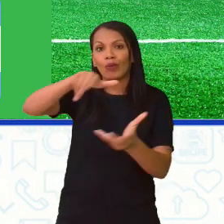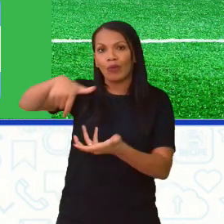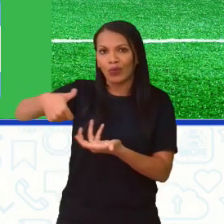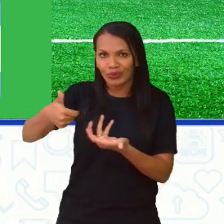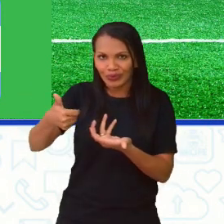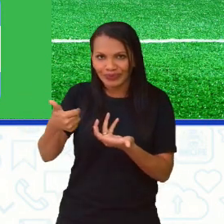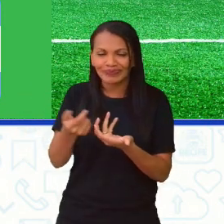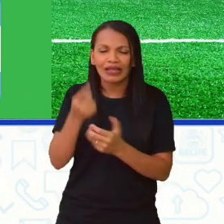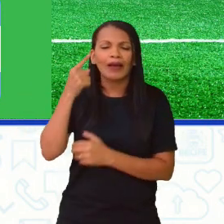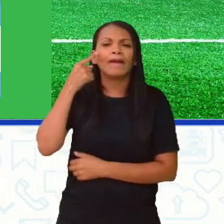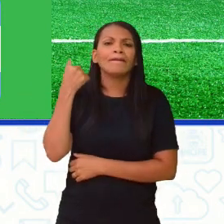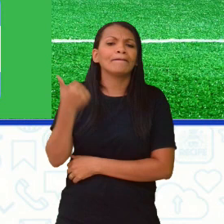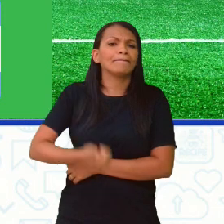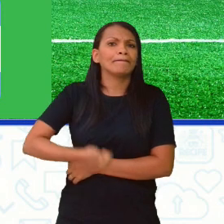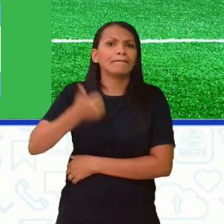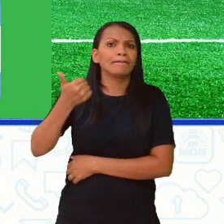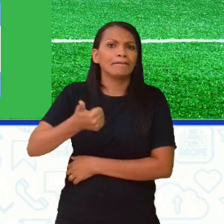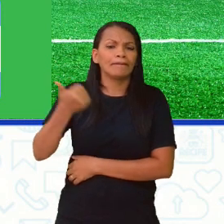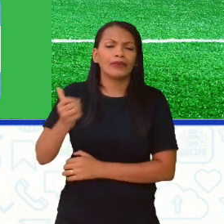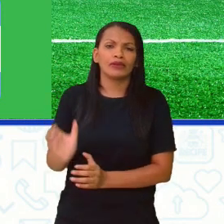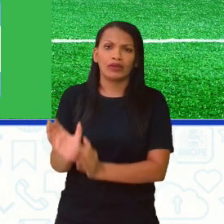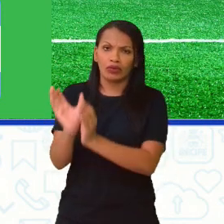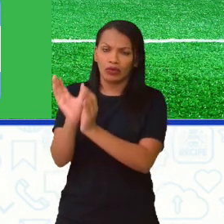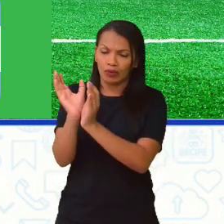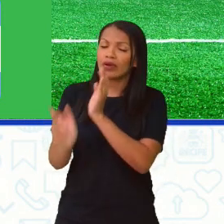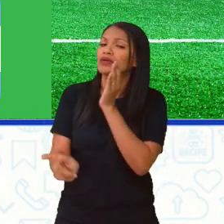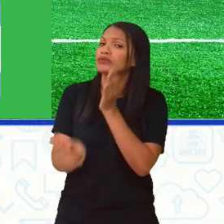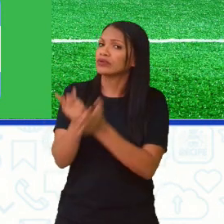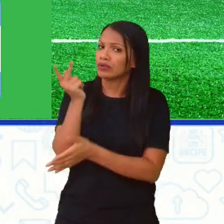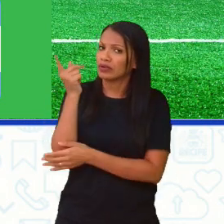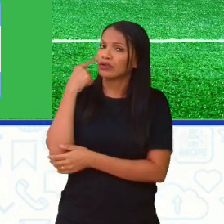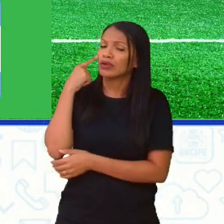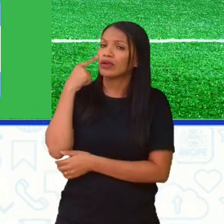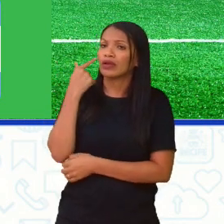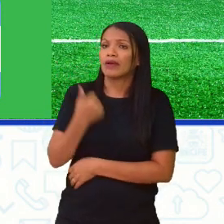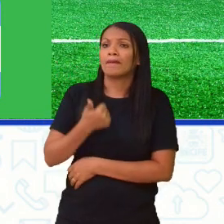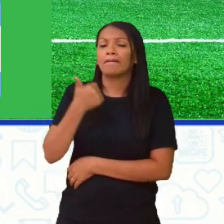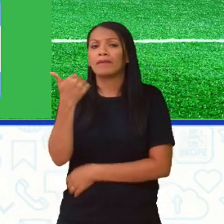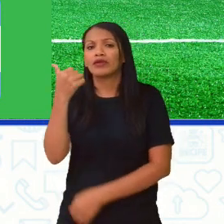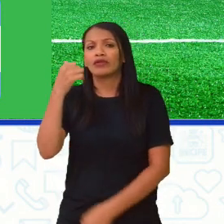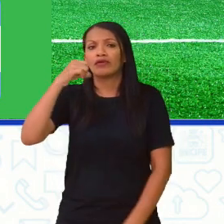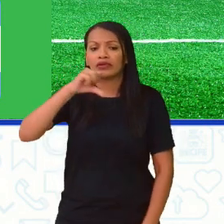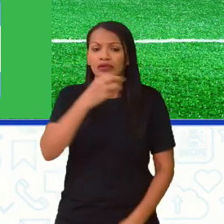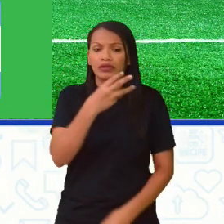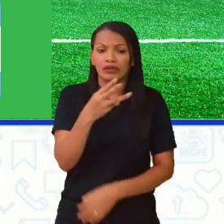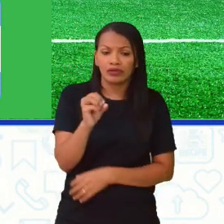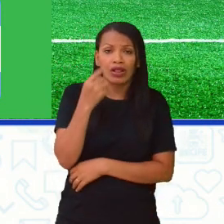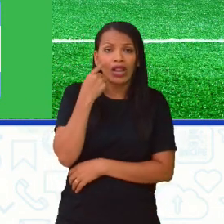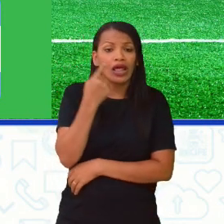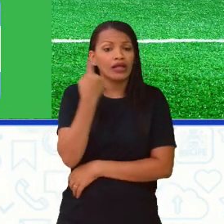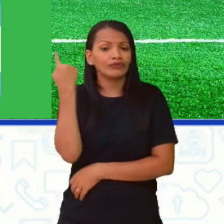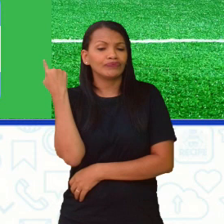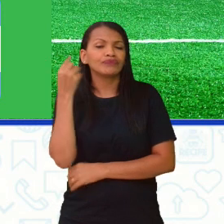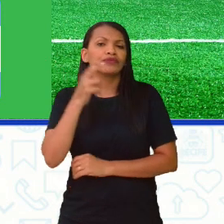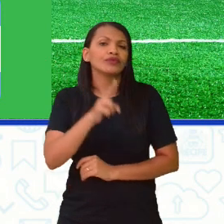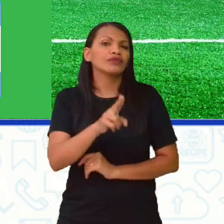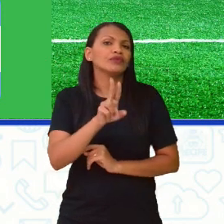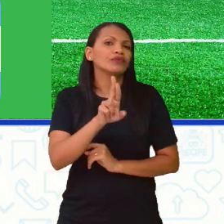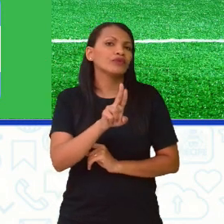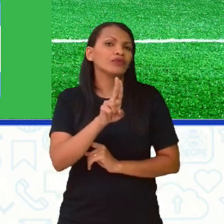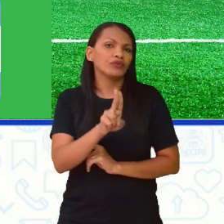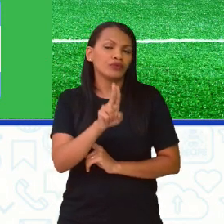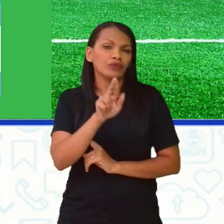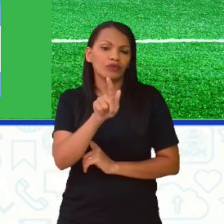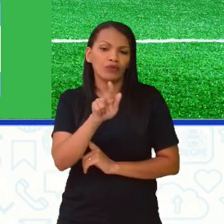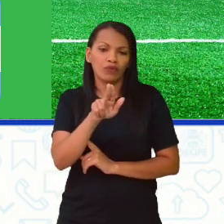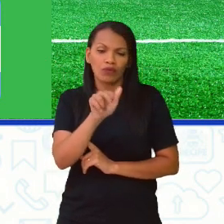a primeira Copa do Mundo que aconteceu no mundo, foi em 1930, lá no Uruguai. E foi a própria seleção do